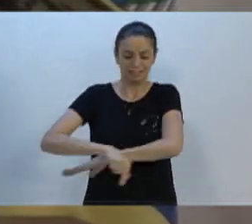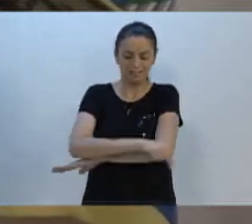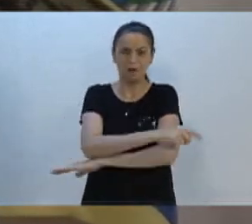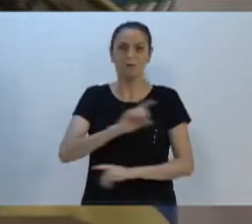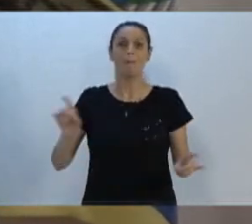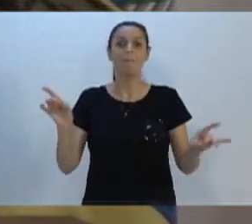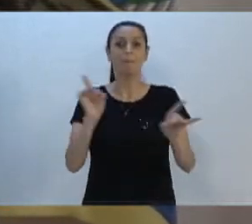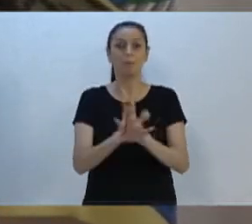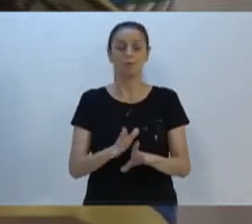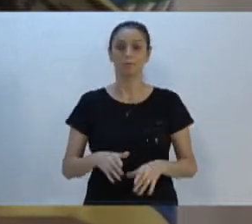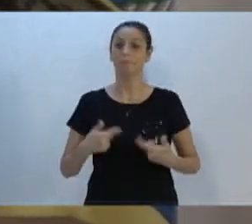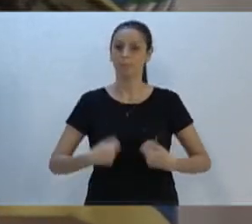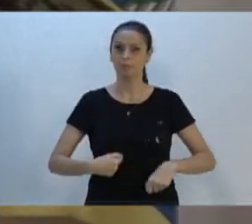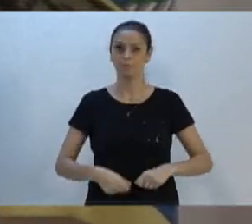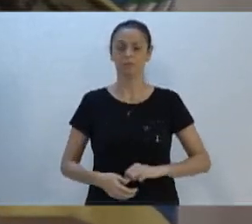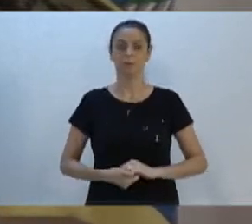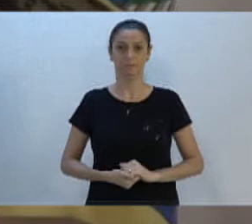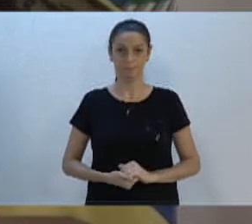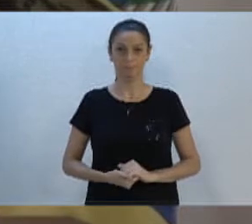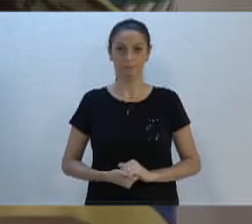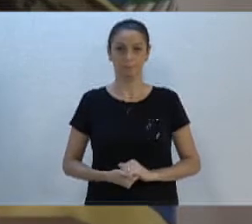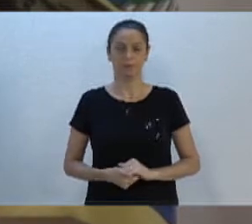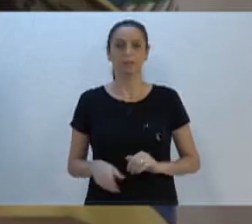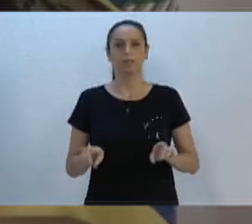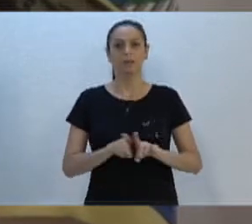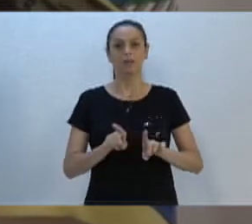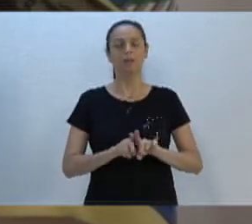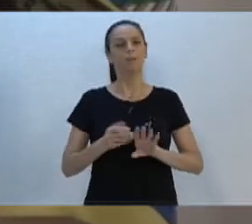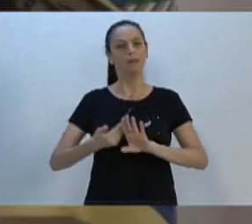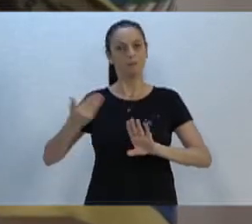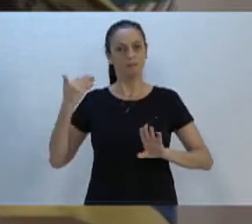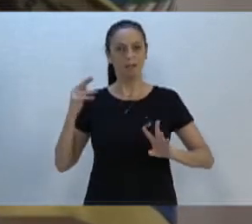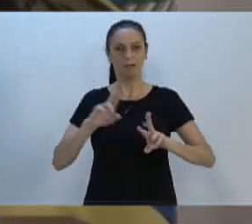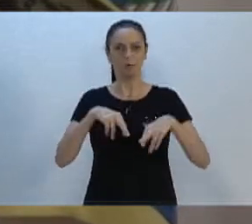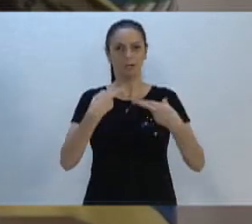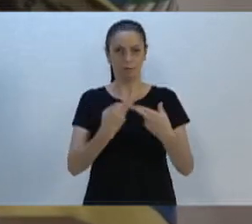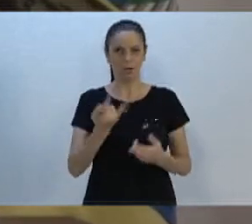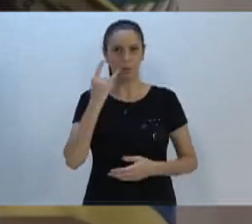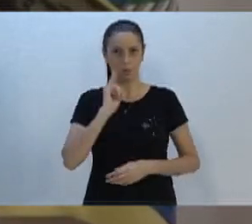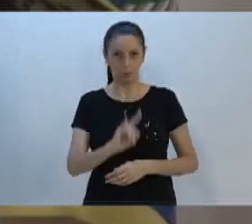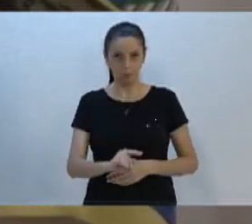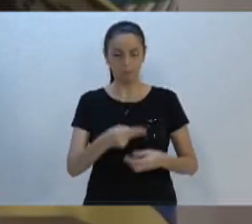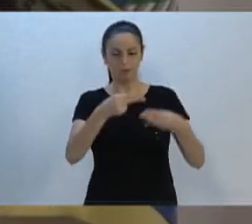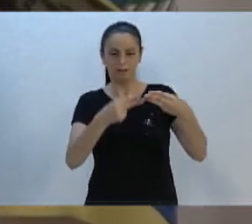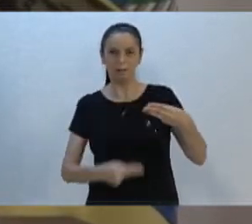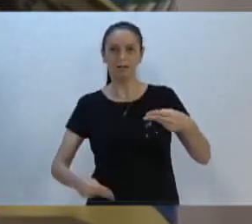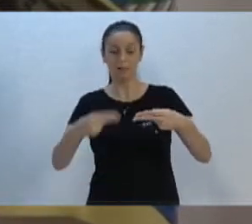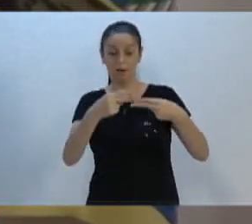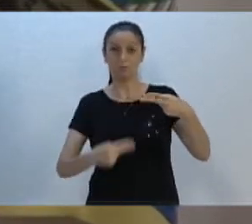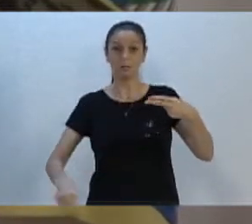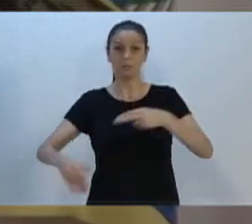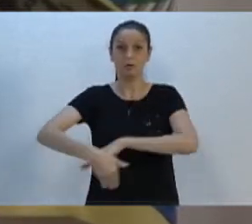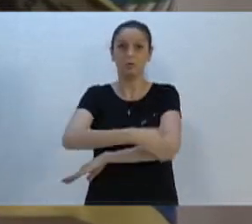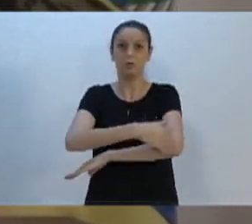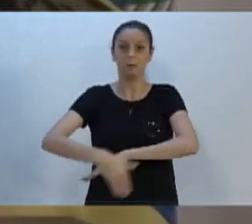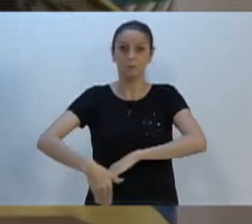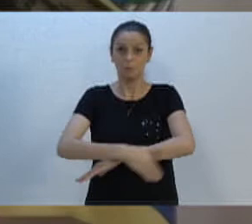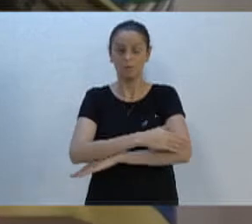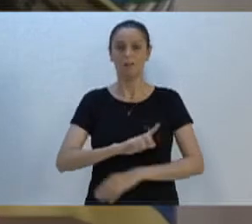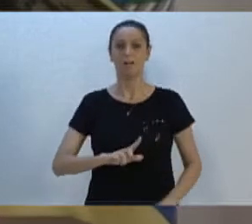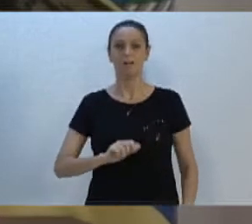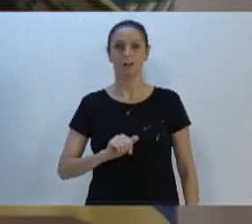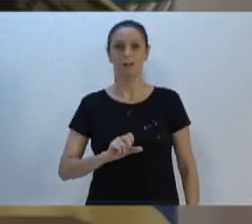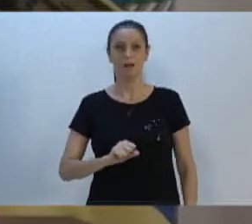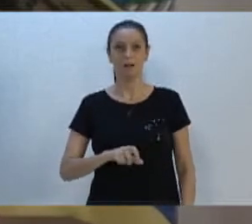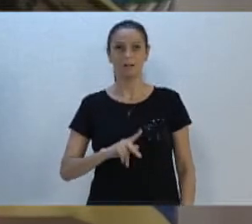ou que seja o passeio público. inclusive o prefeito na última reunião que tivemos na inauguração da rua Ode Serviço da Rua Lasca na